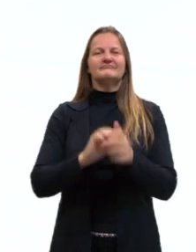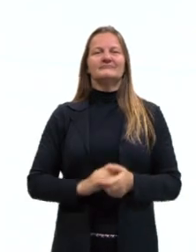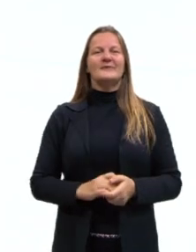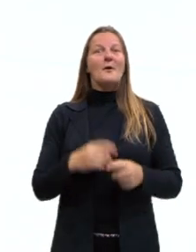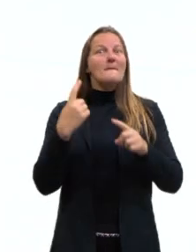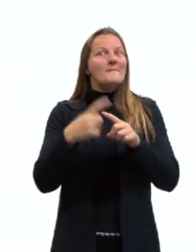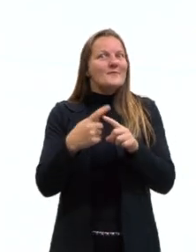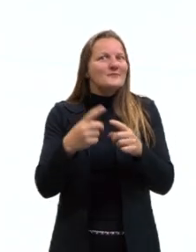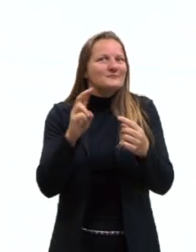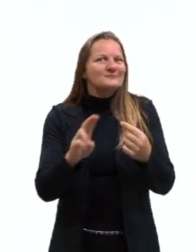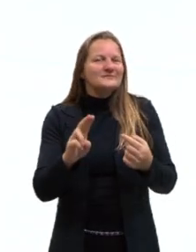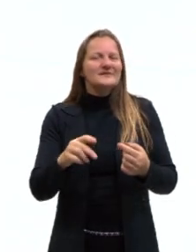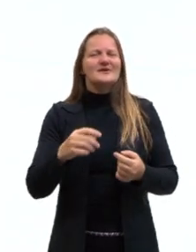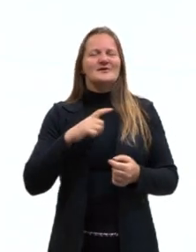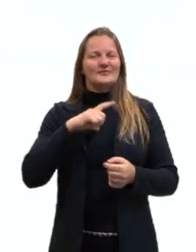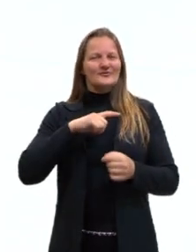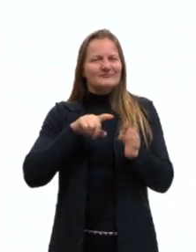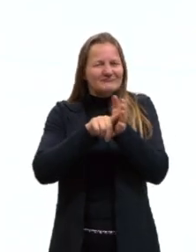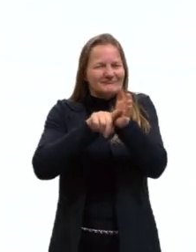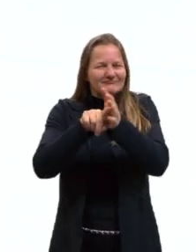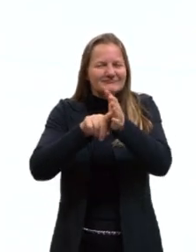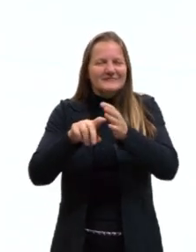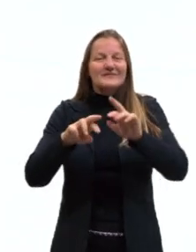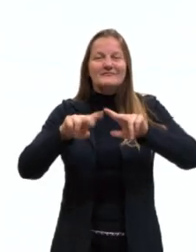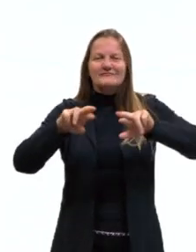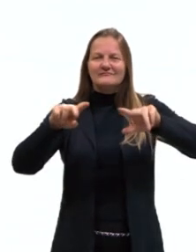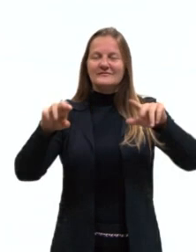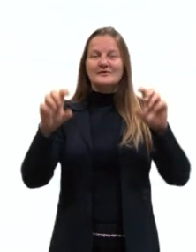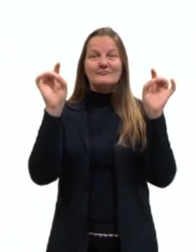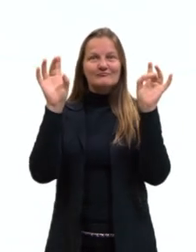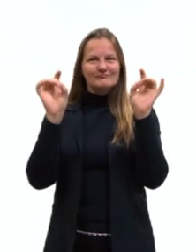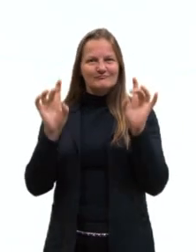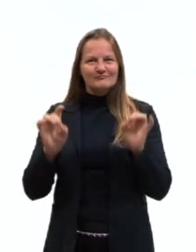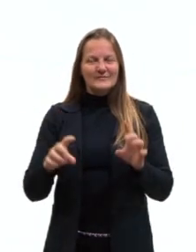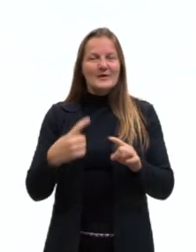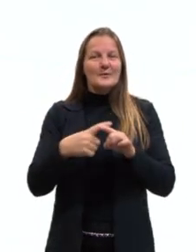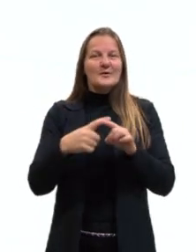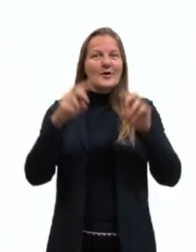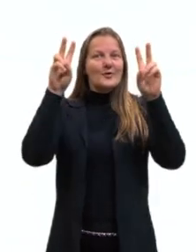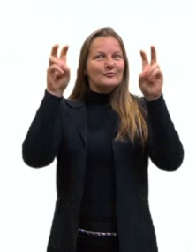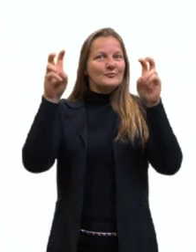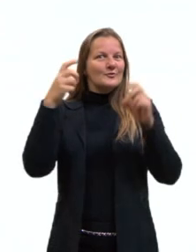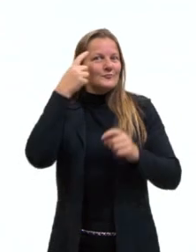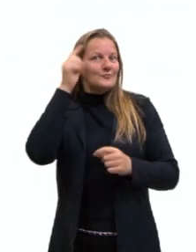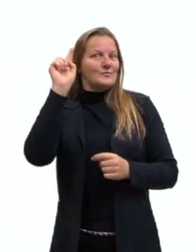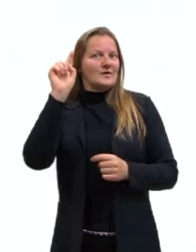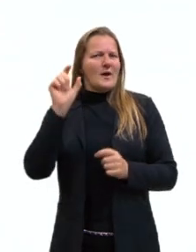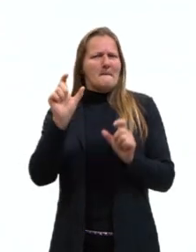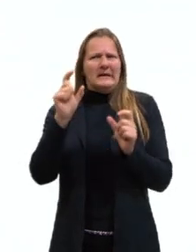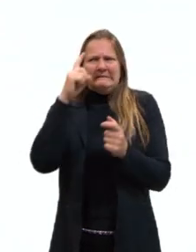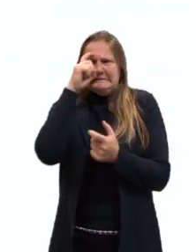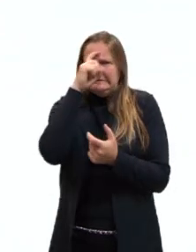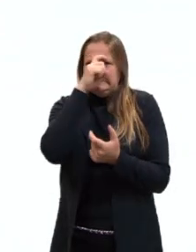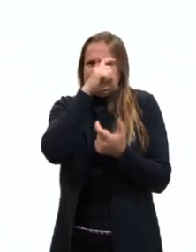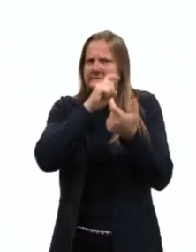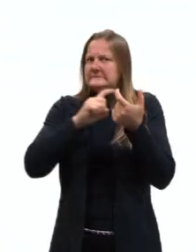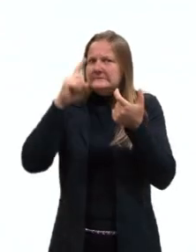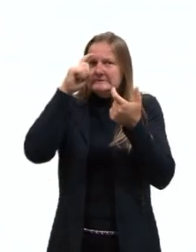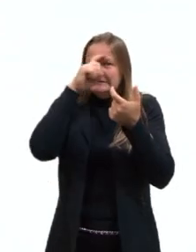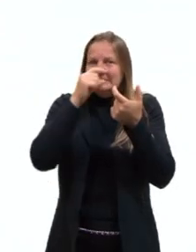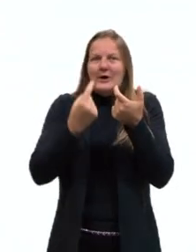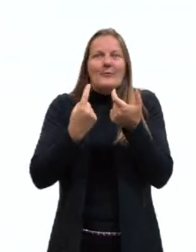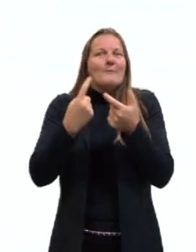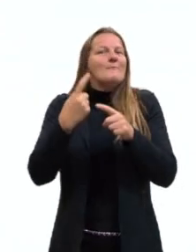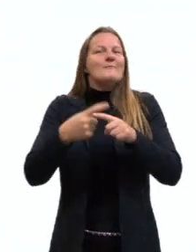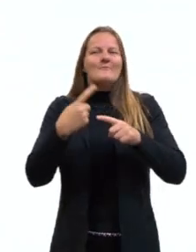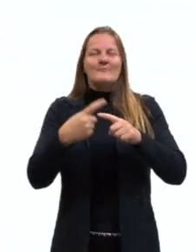vamos ver uma série de questões específicas sobre essa ideia das palavras difíceis, porque